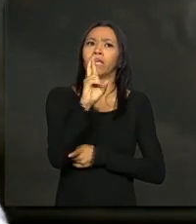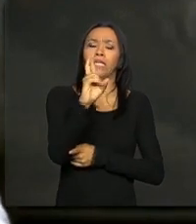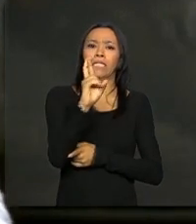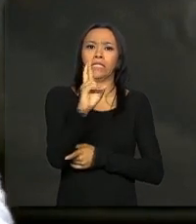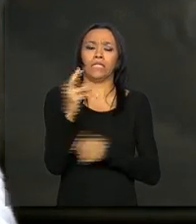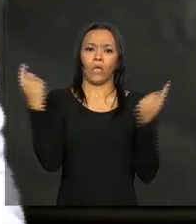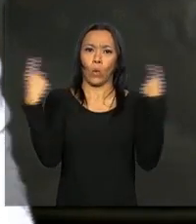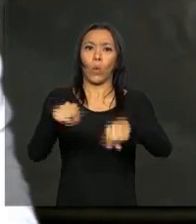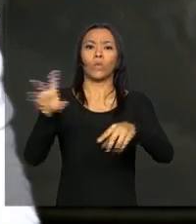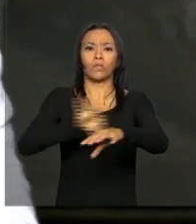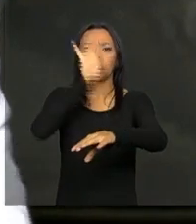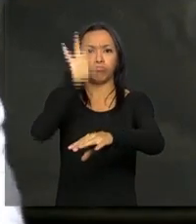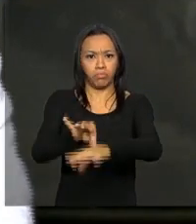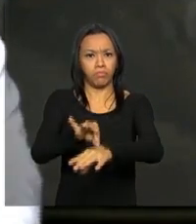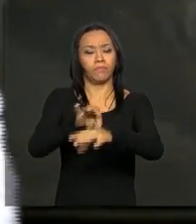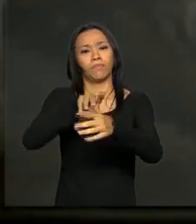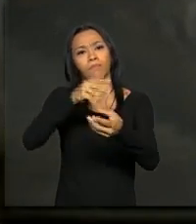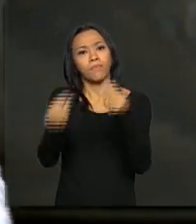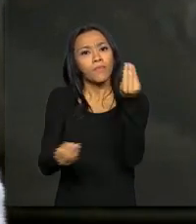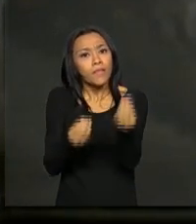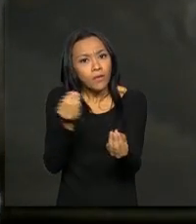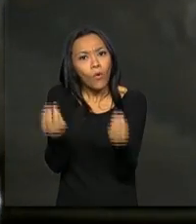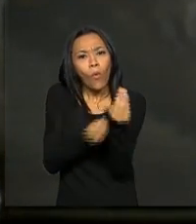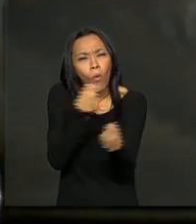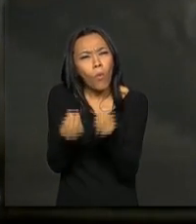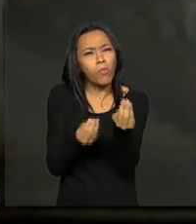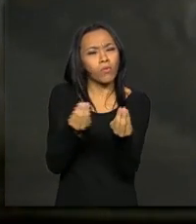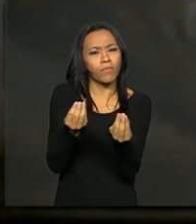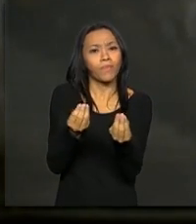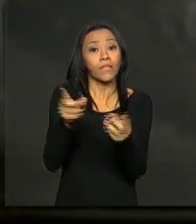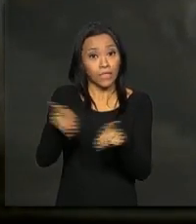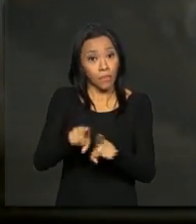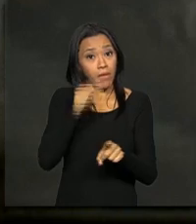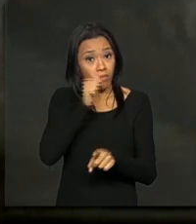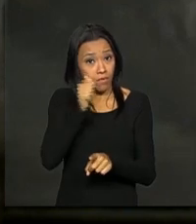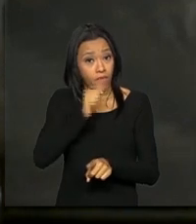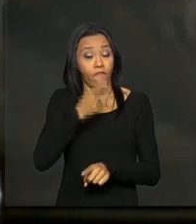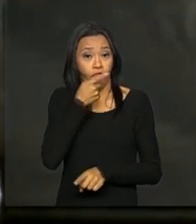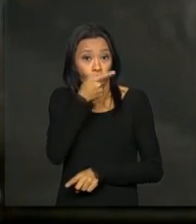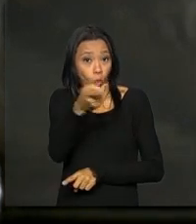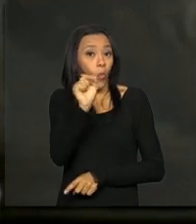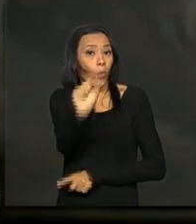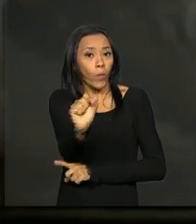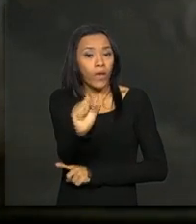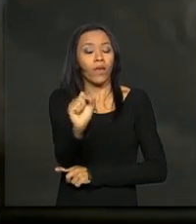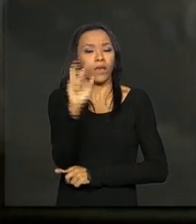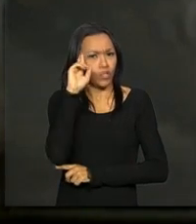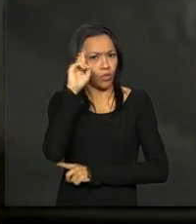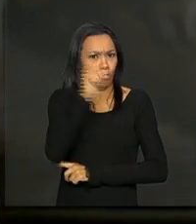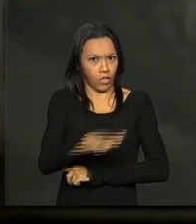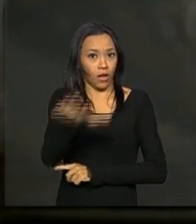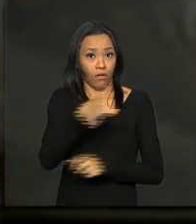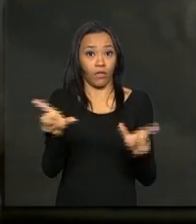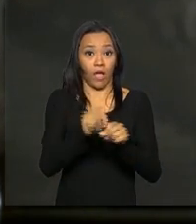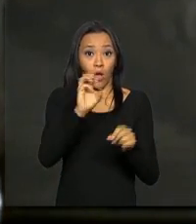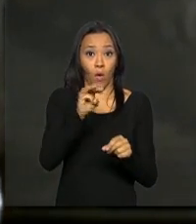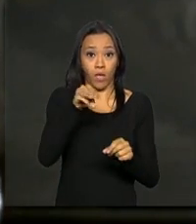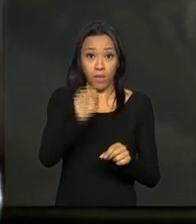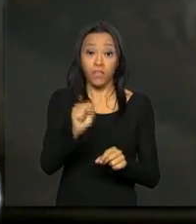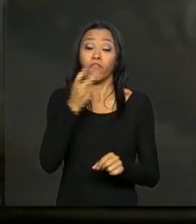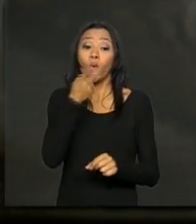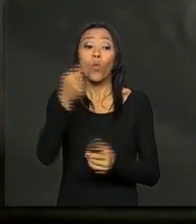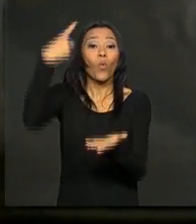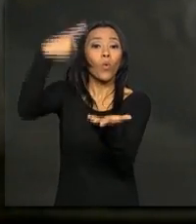esta situação e nas informações sobre o funcionamento do Zika vírus. Margaret Chan também destacou o compromisso de todos os